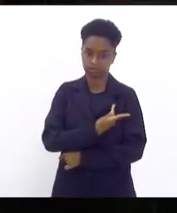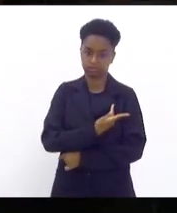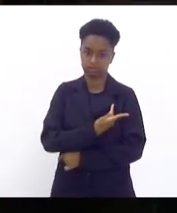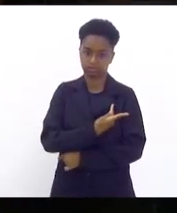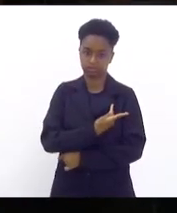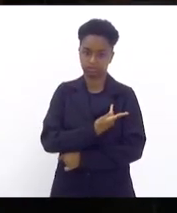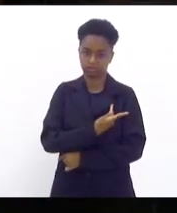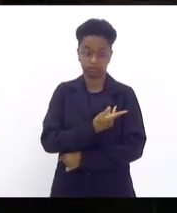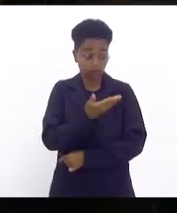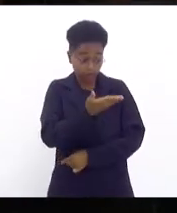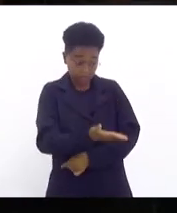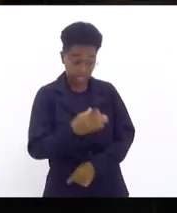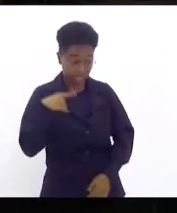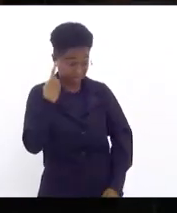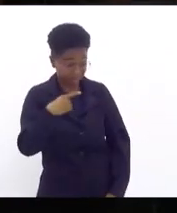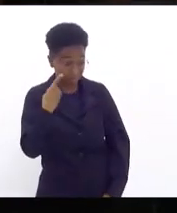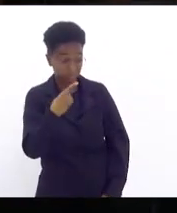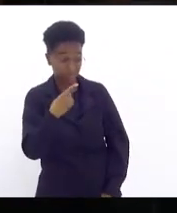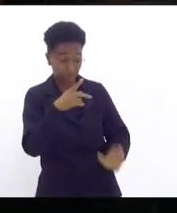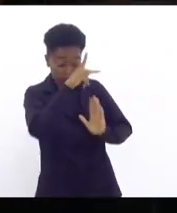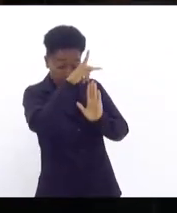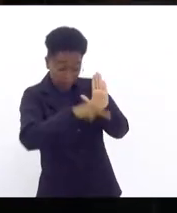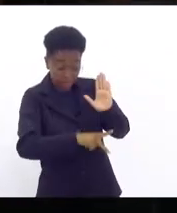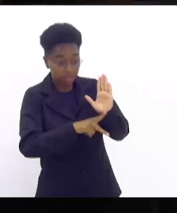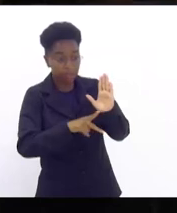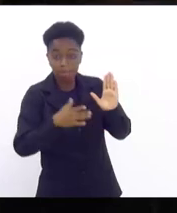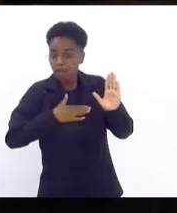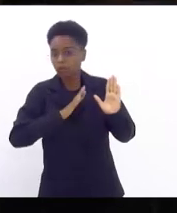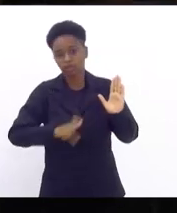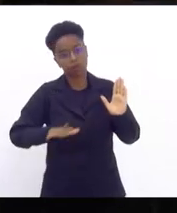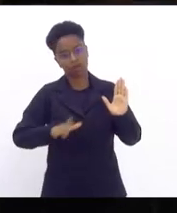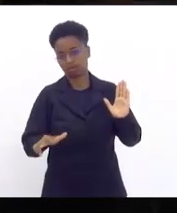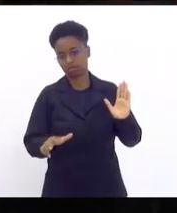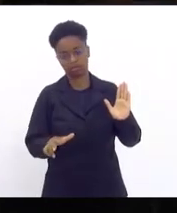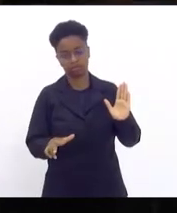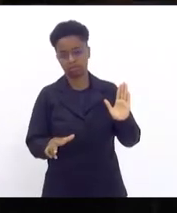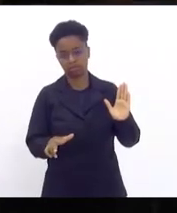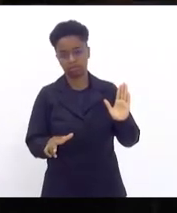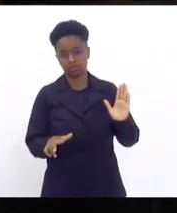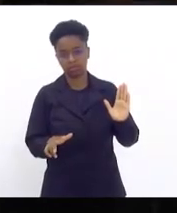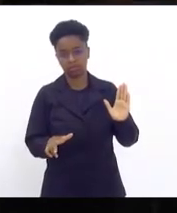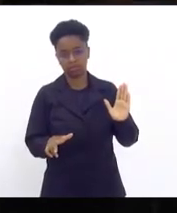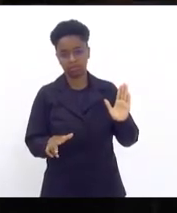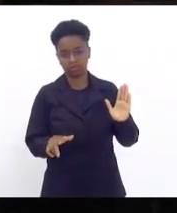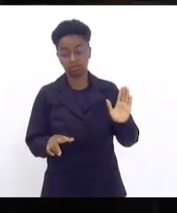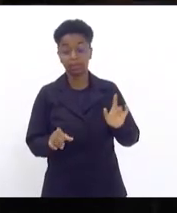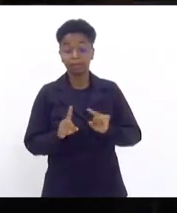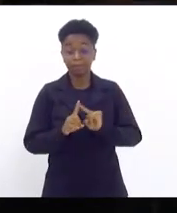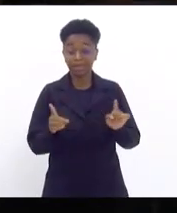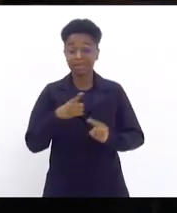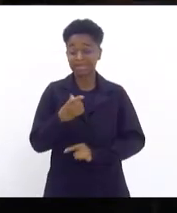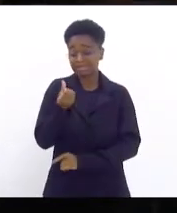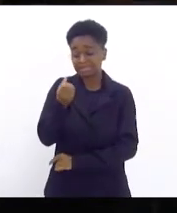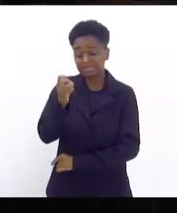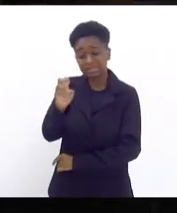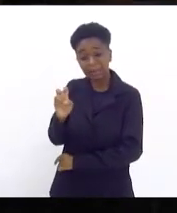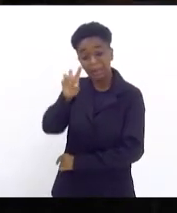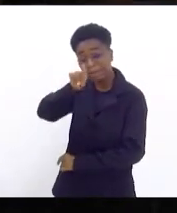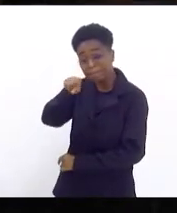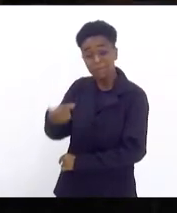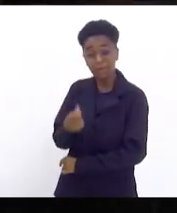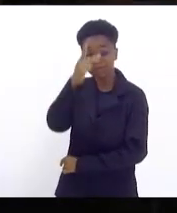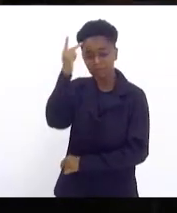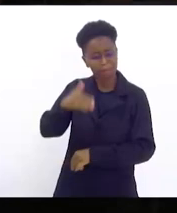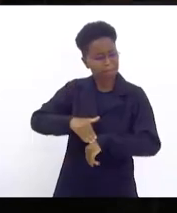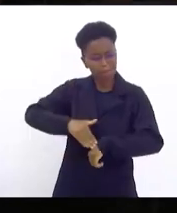Deputado, esse projeto, repito, não é meu, mas dos mais de 65 mil eleitores